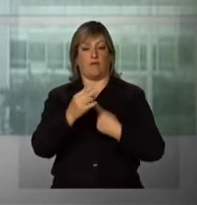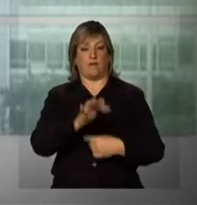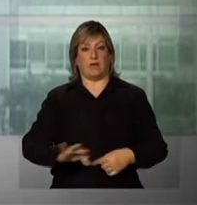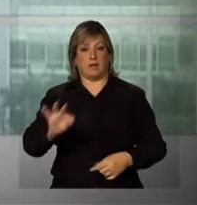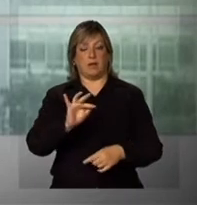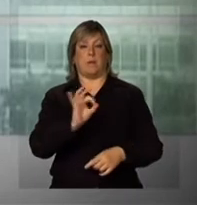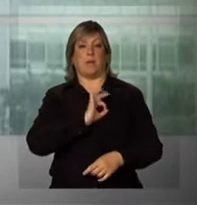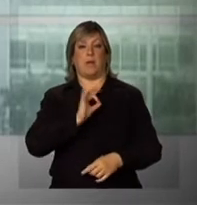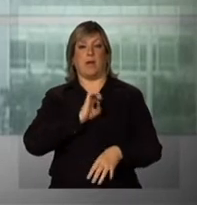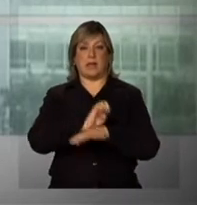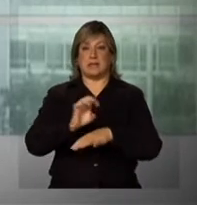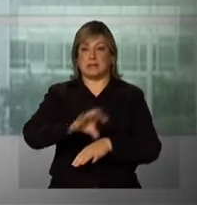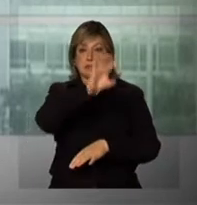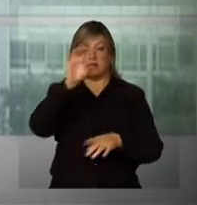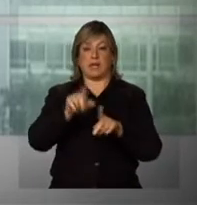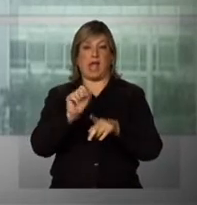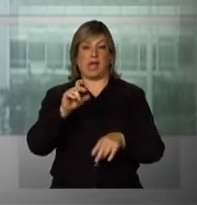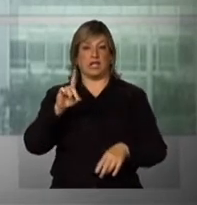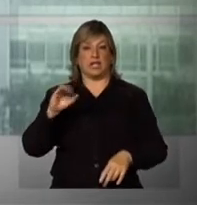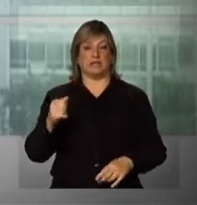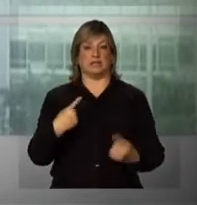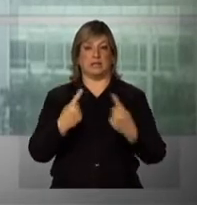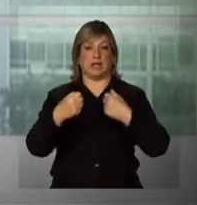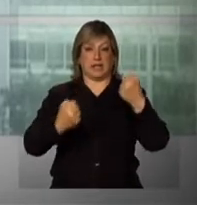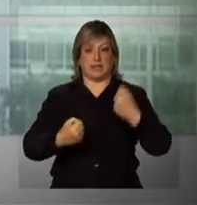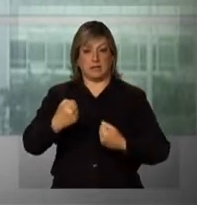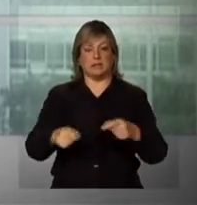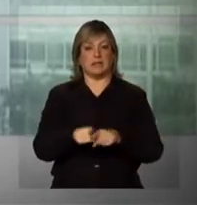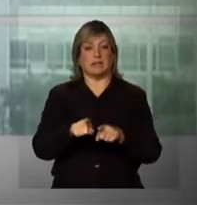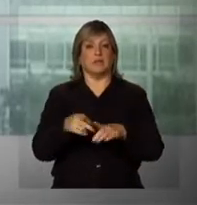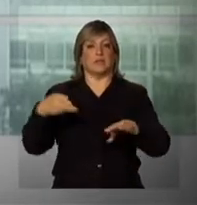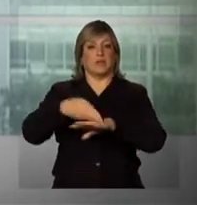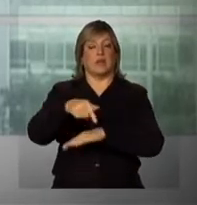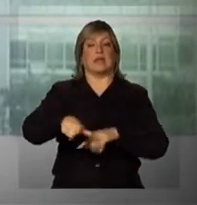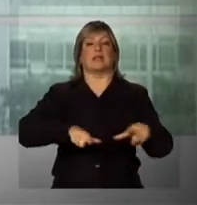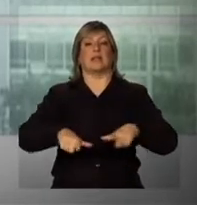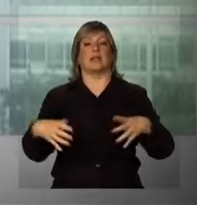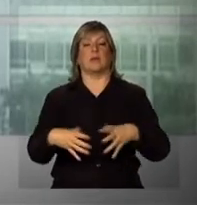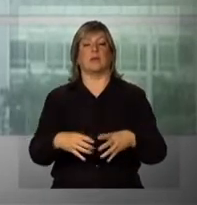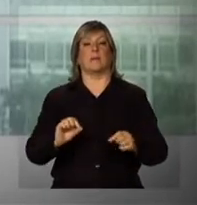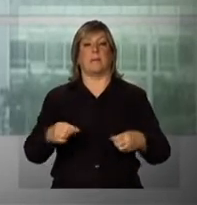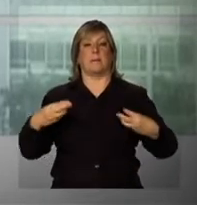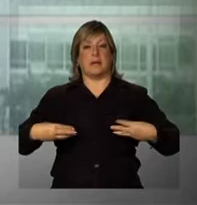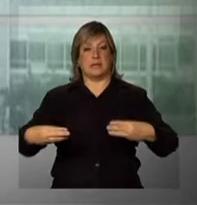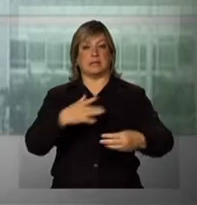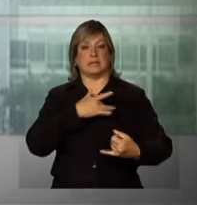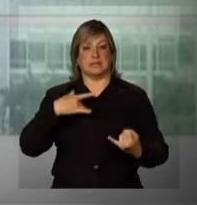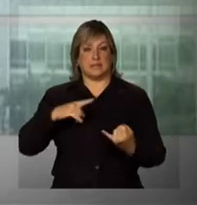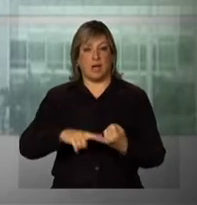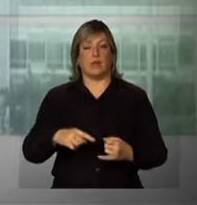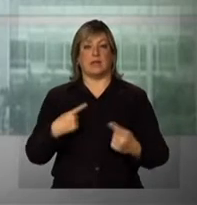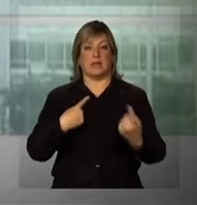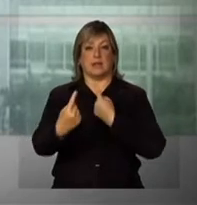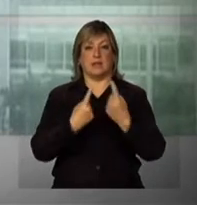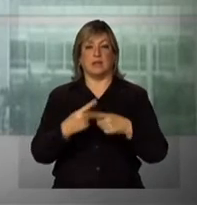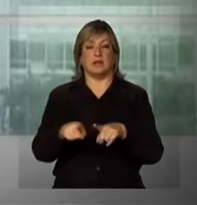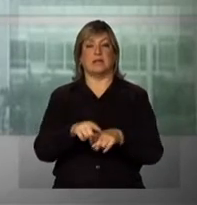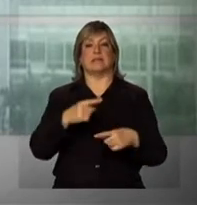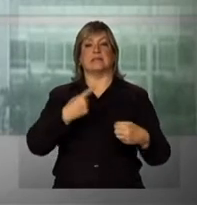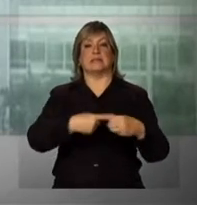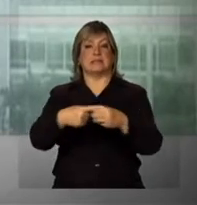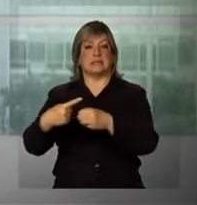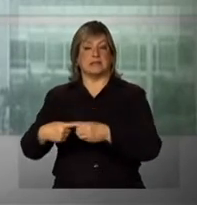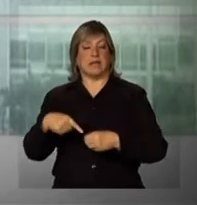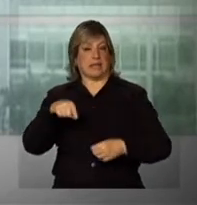Polícias Estaduais e Agências de Trânsito. Também participam da ação os Ministérios da Saúde, Transportes e Cidades.